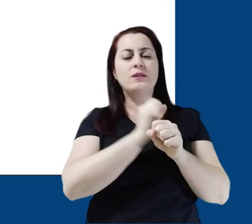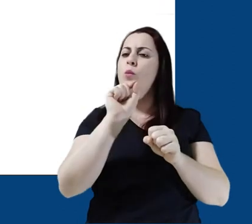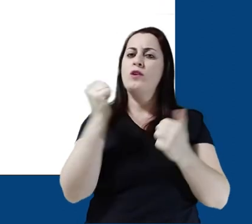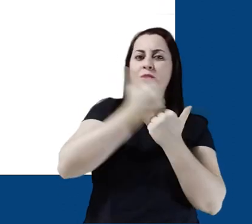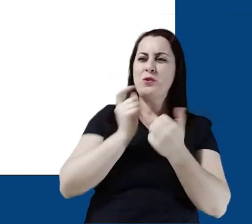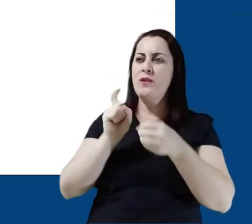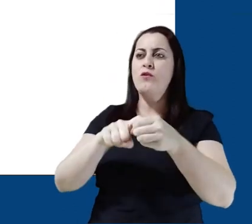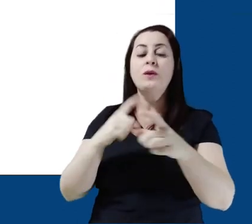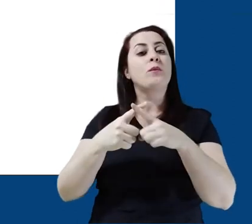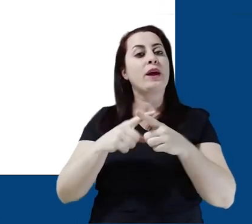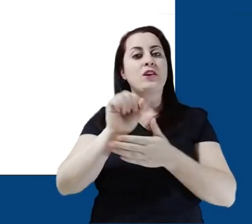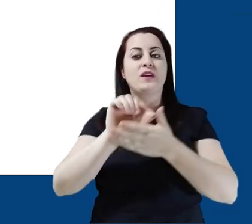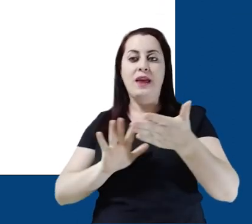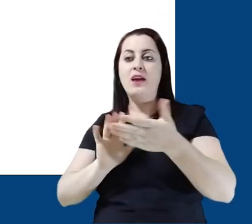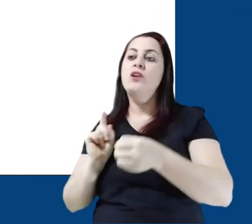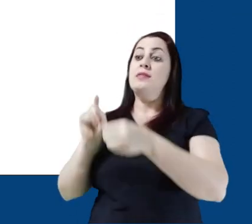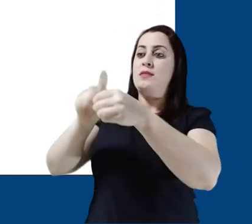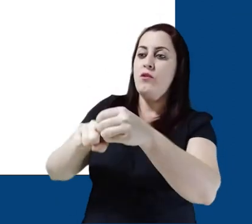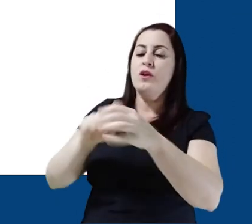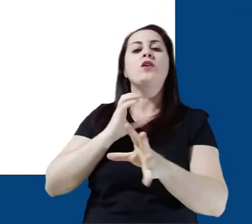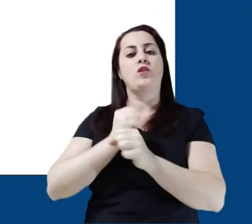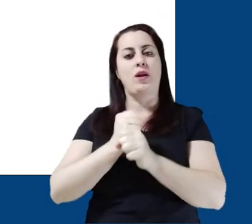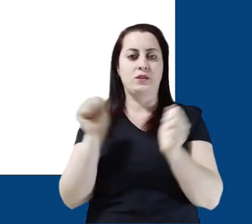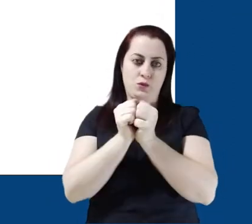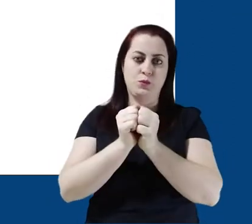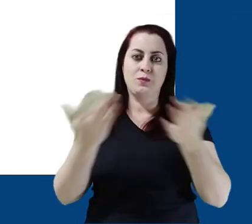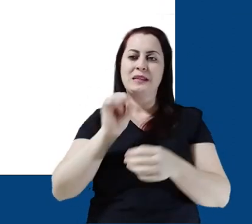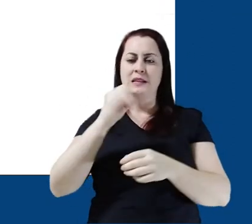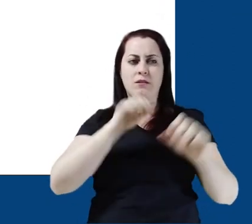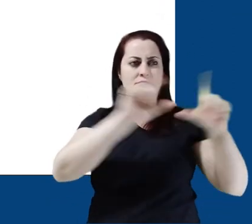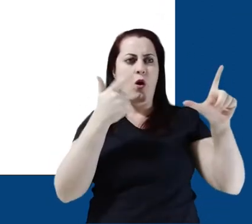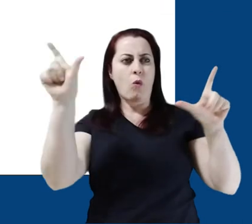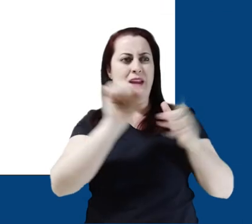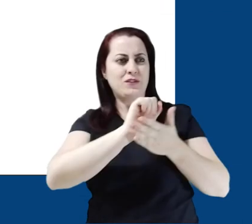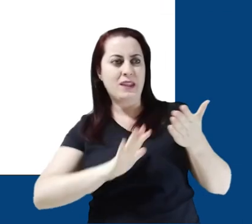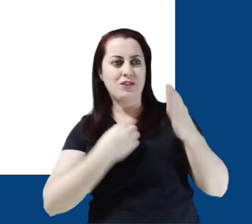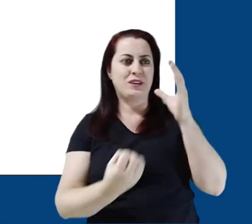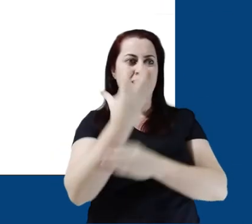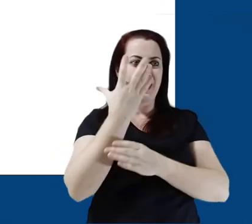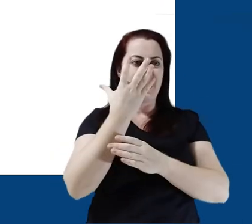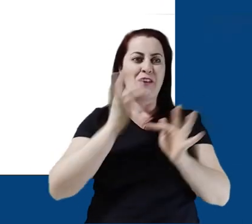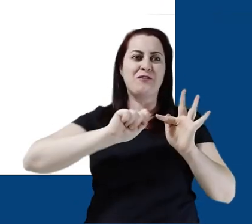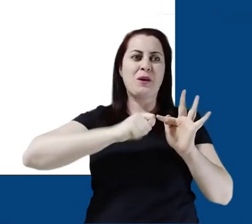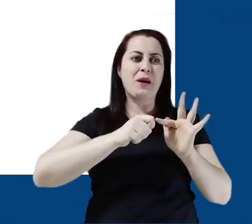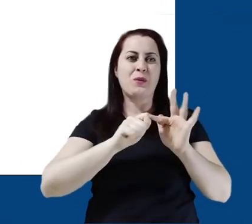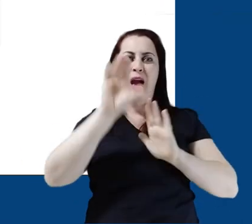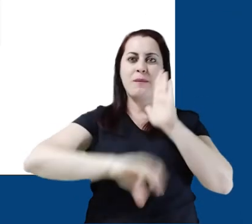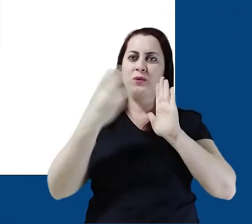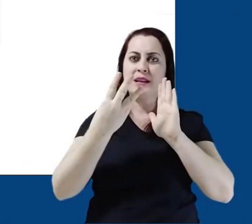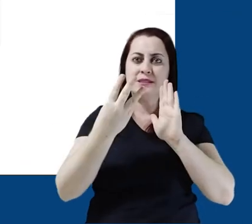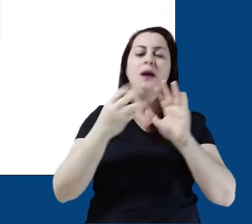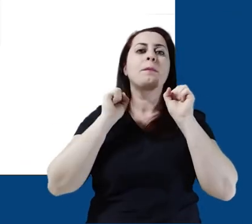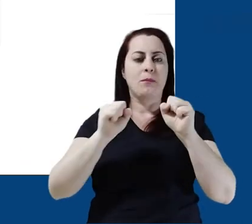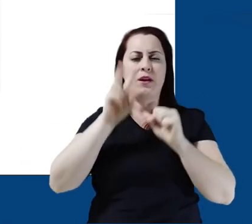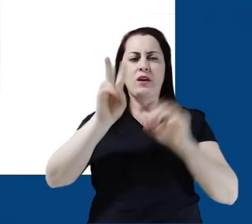lugar de devolvido, porque foi uma atividade devolvida com a pontuação. Se eu entrar nesta outra atividade que já criamos antes, do fichamento do capítulo